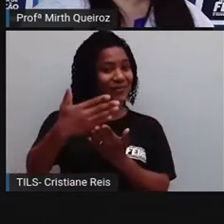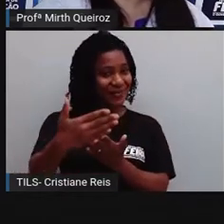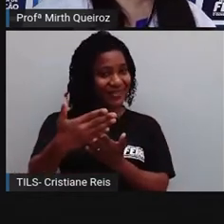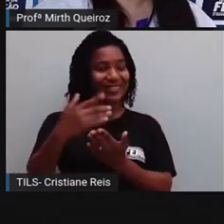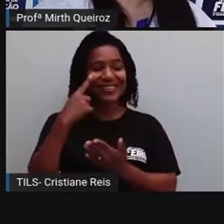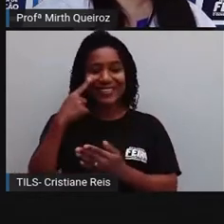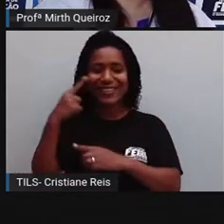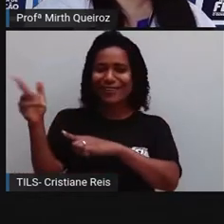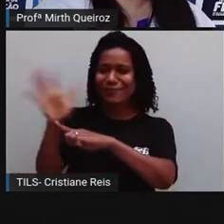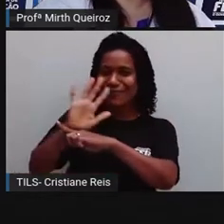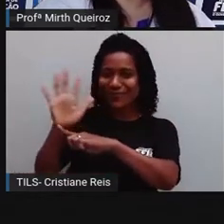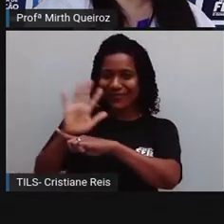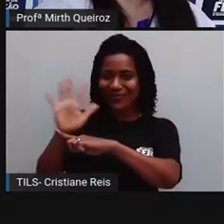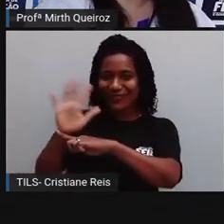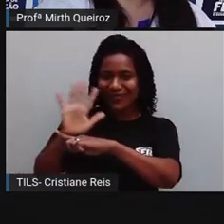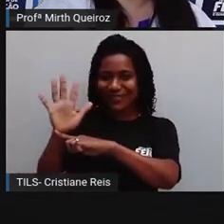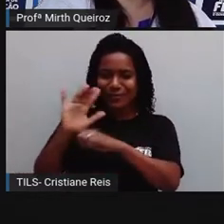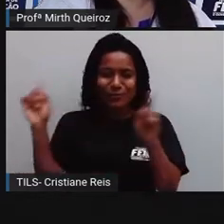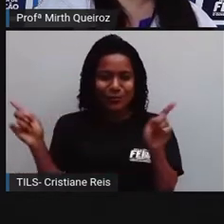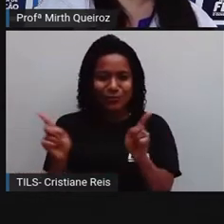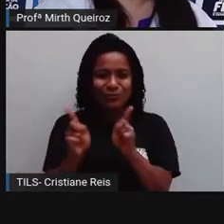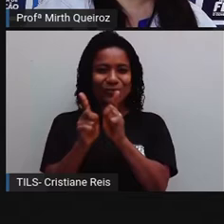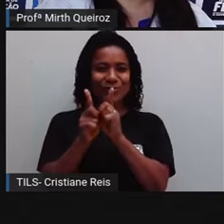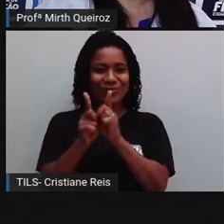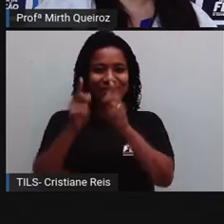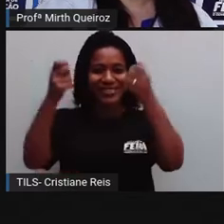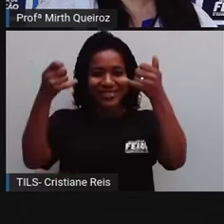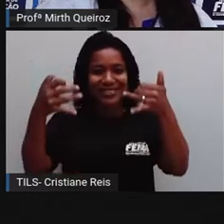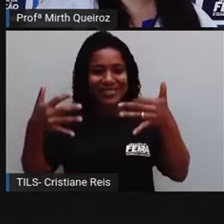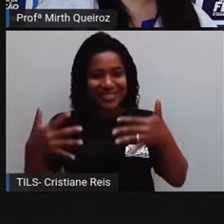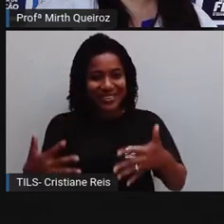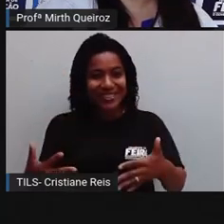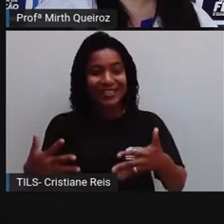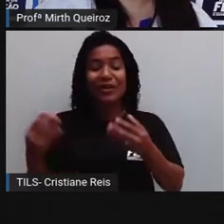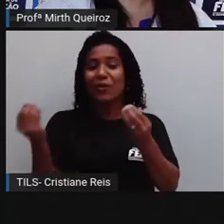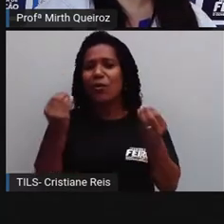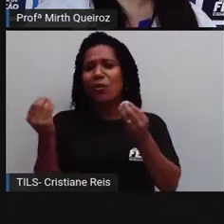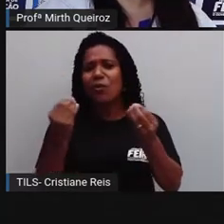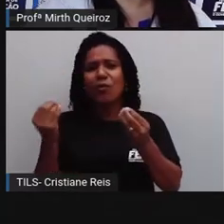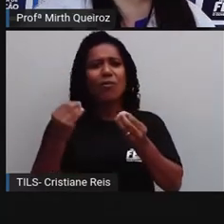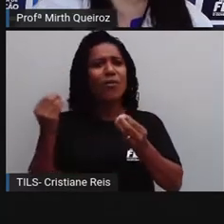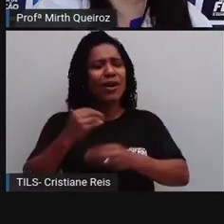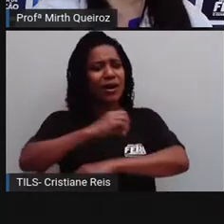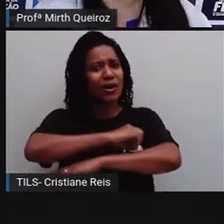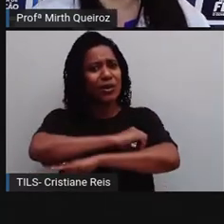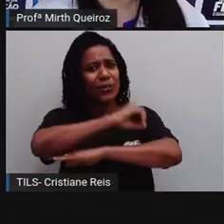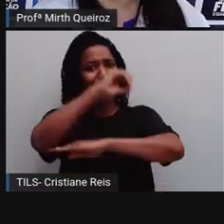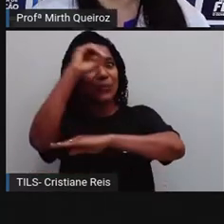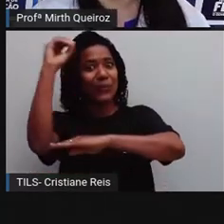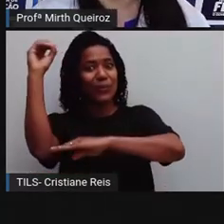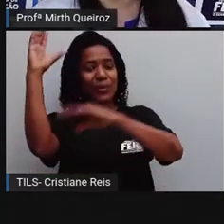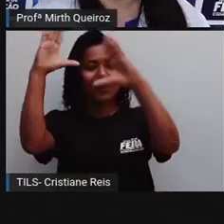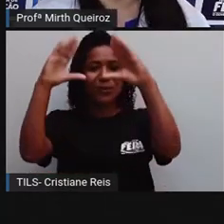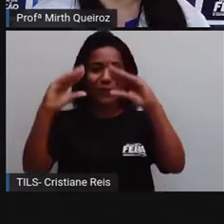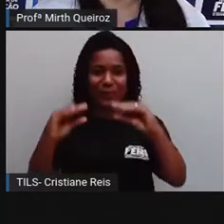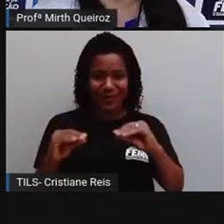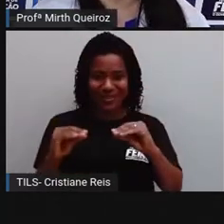videozinho bem curtinho para vocês que vai falar sobre o dia e a noite. Vamos assistir?